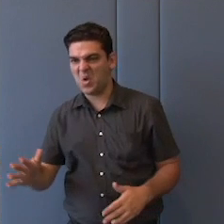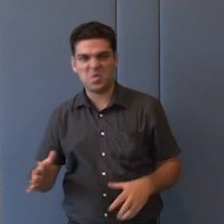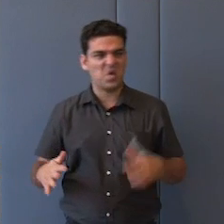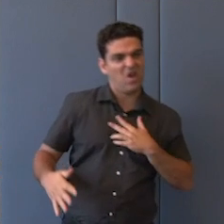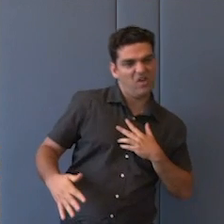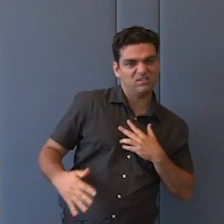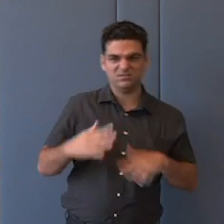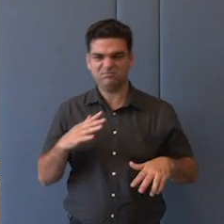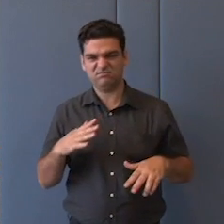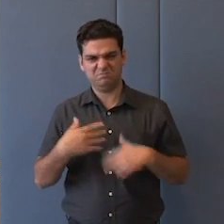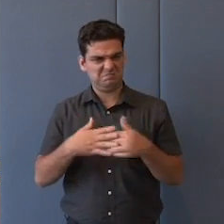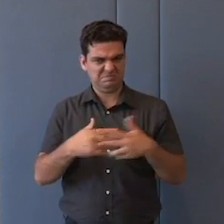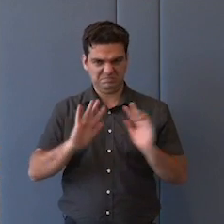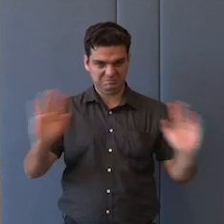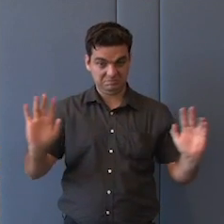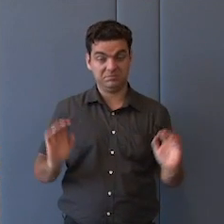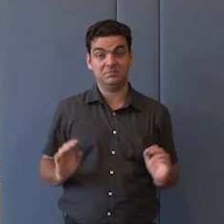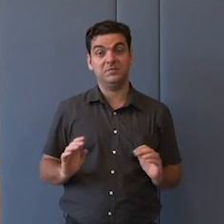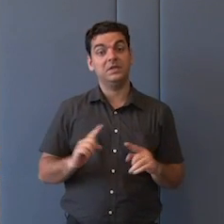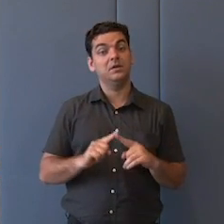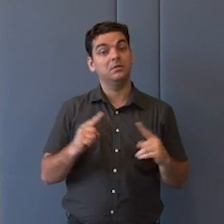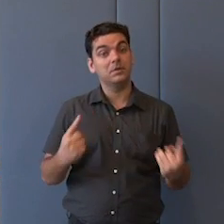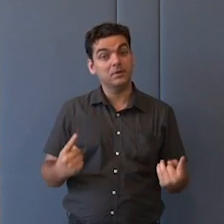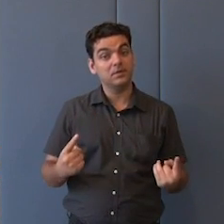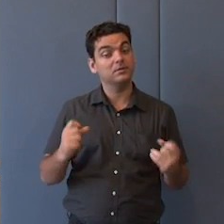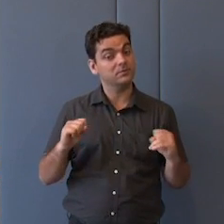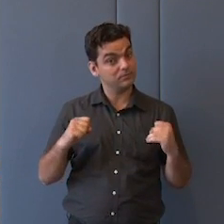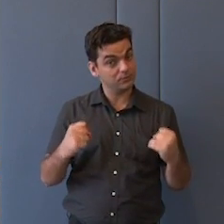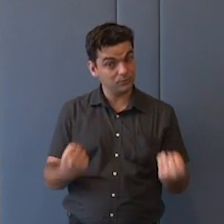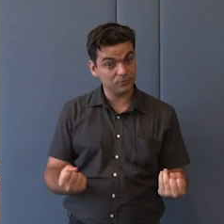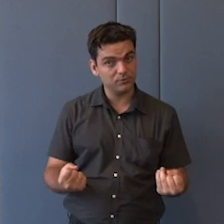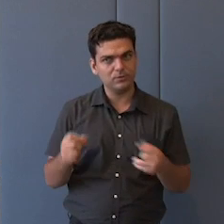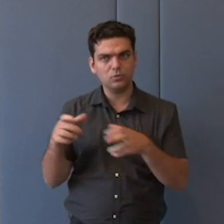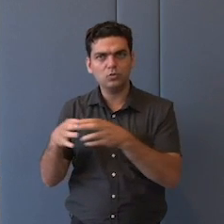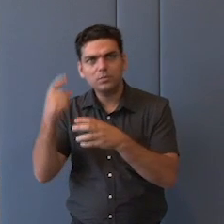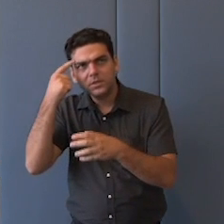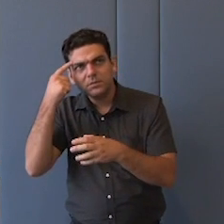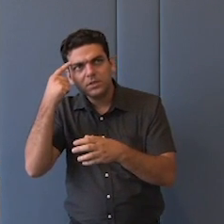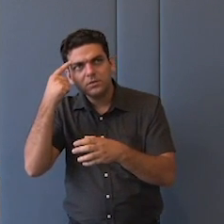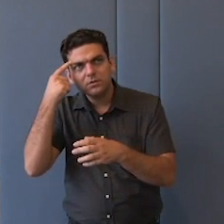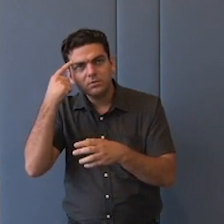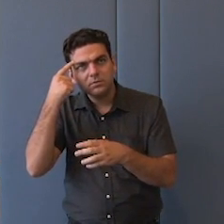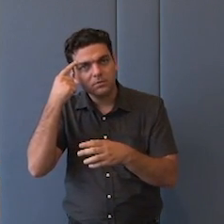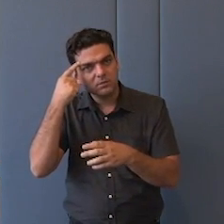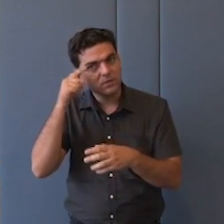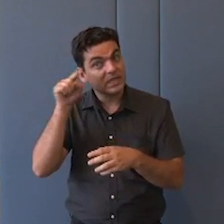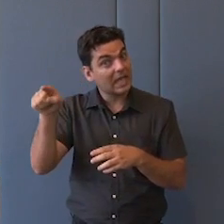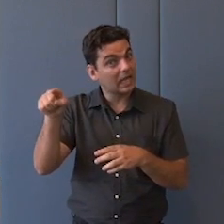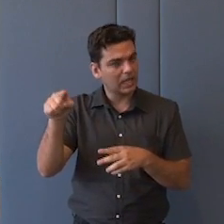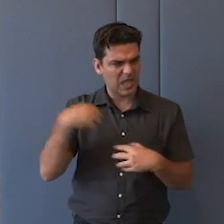eixo, mas para dizer que essa ideia de que existe um deslocamento dos eixos globais e o Brasil tem que seguir isso,